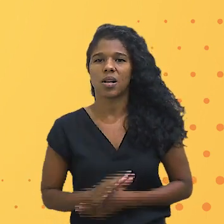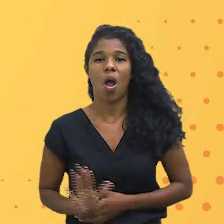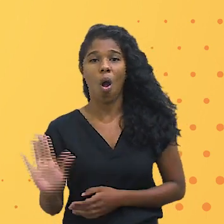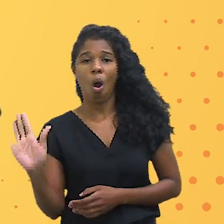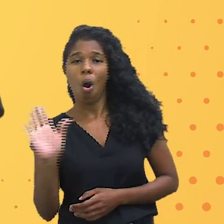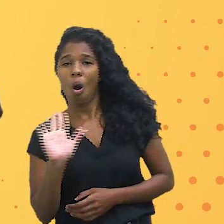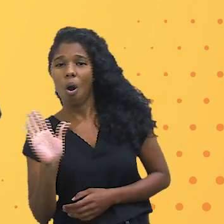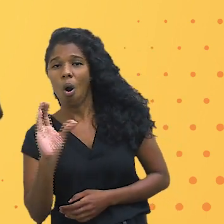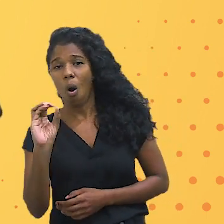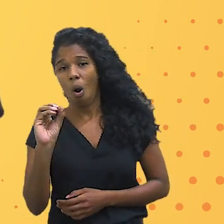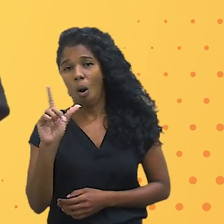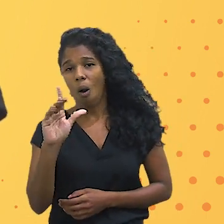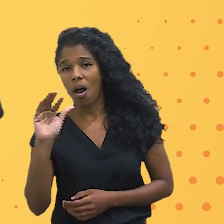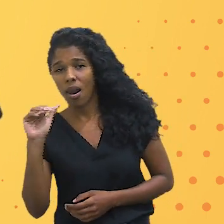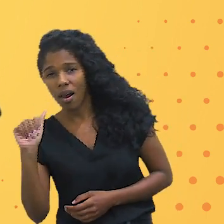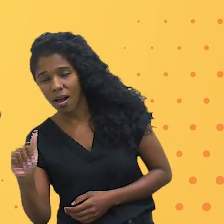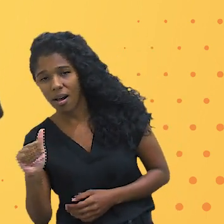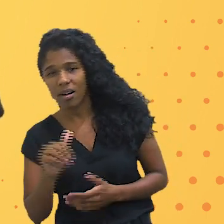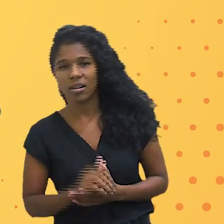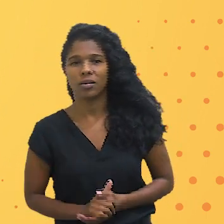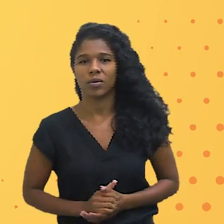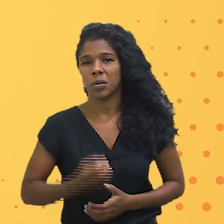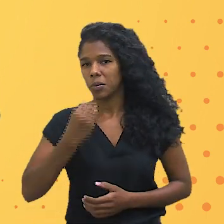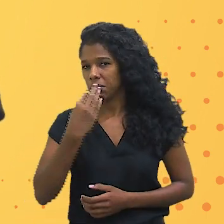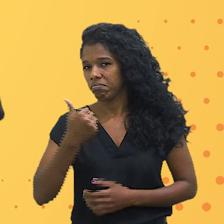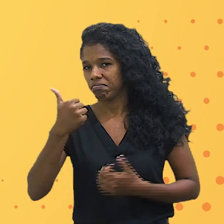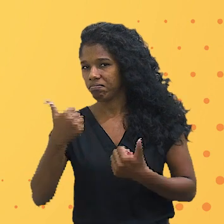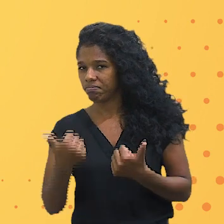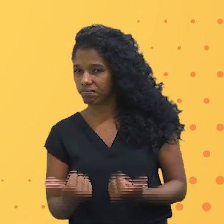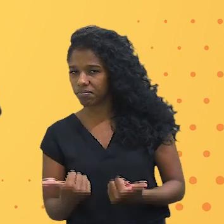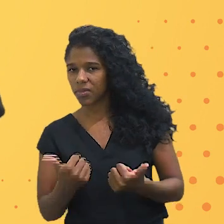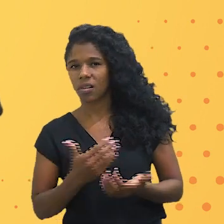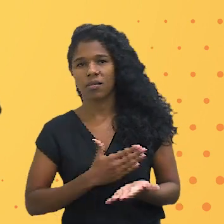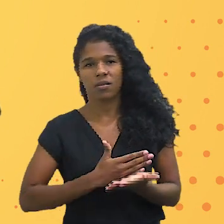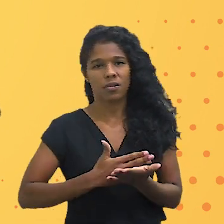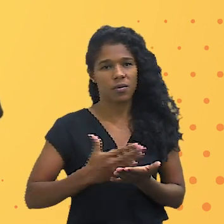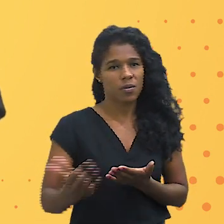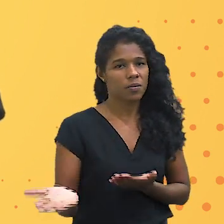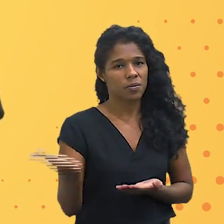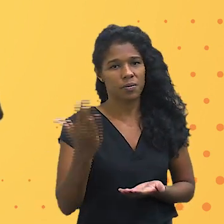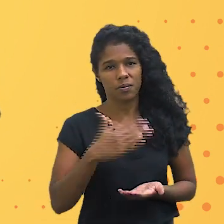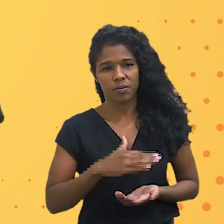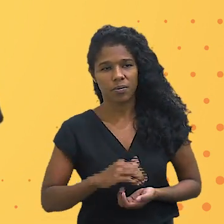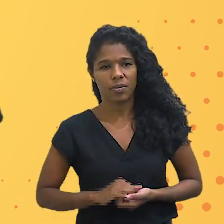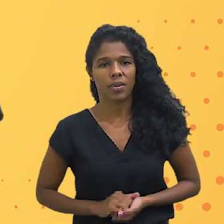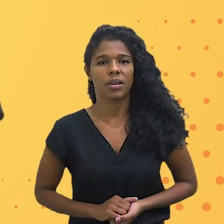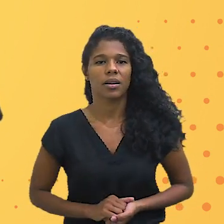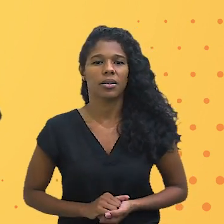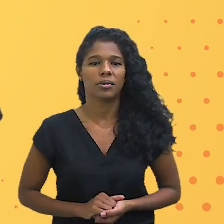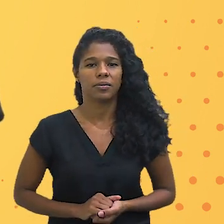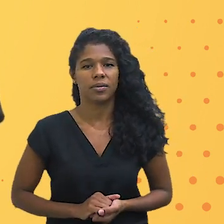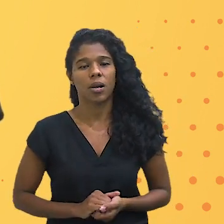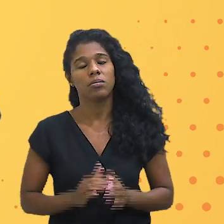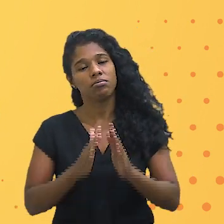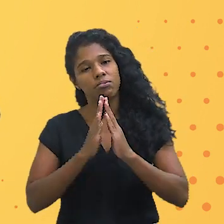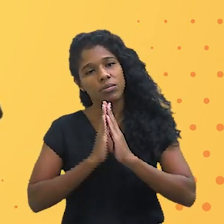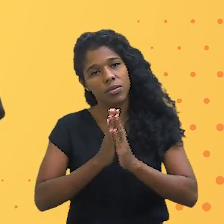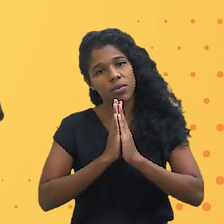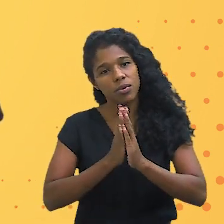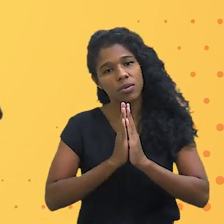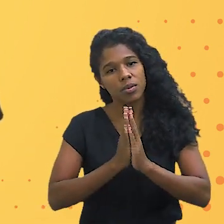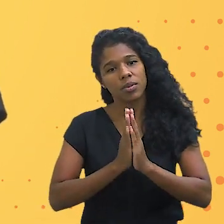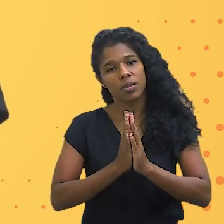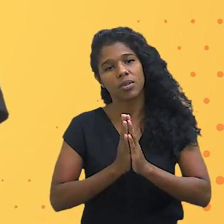get your story! Vamos começar! Please have a seat. Por favor,